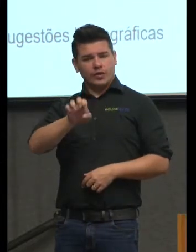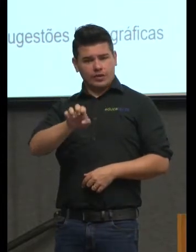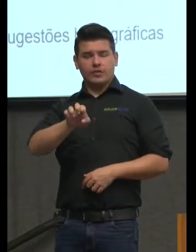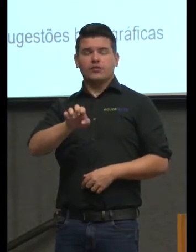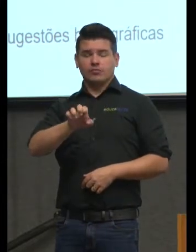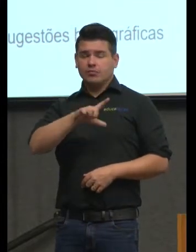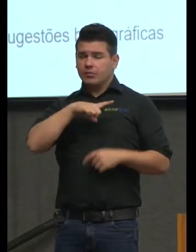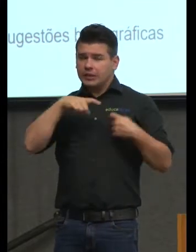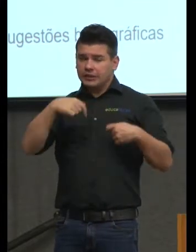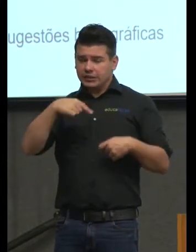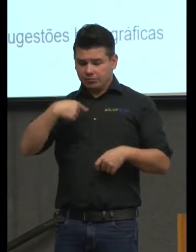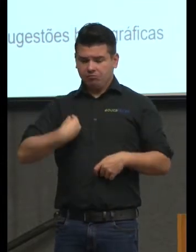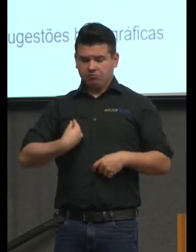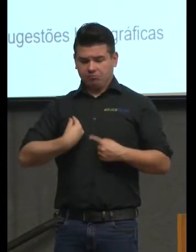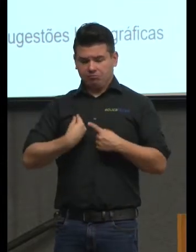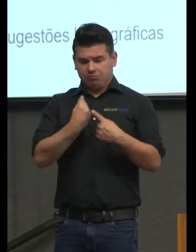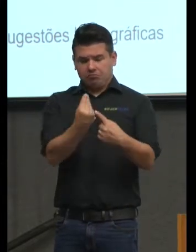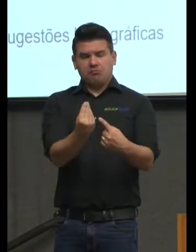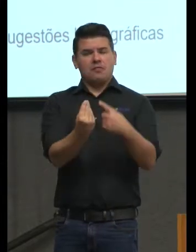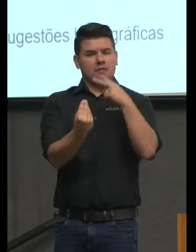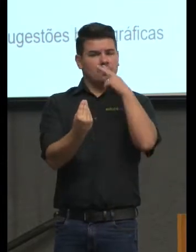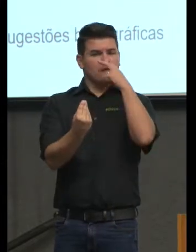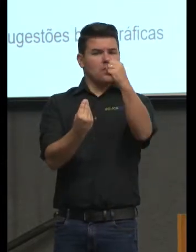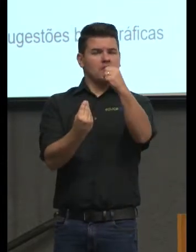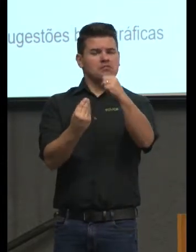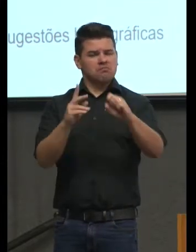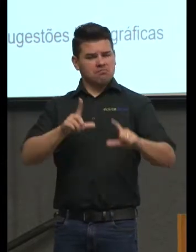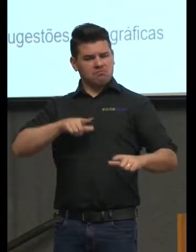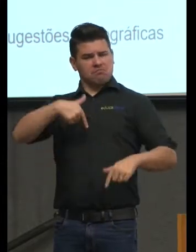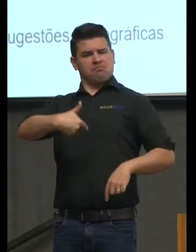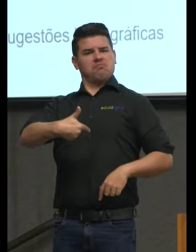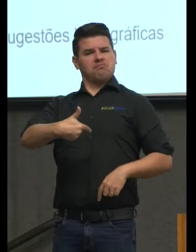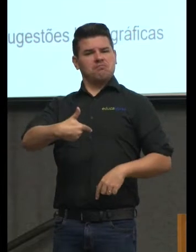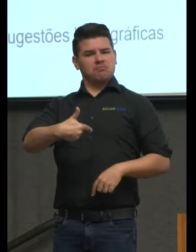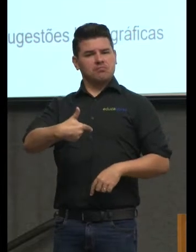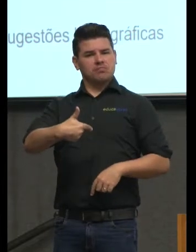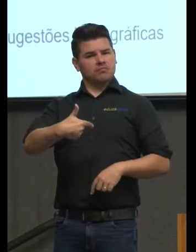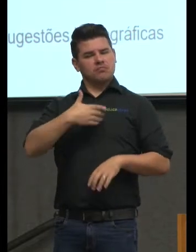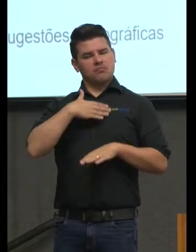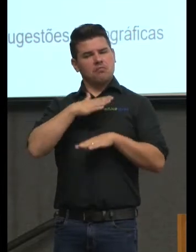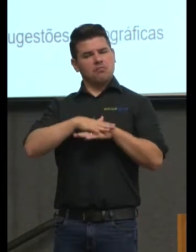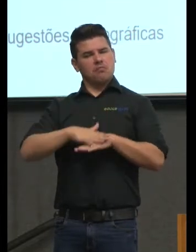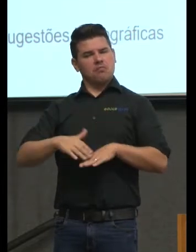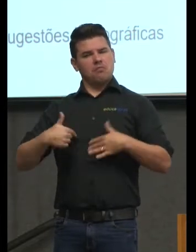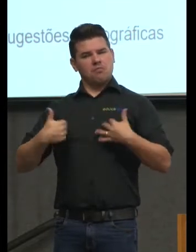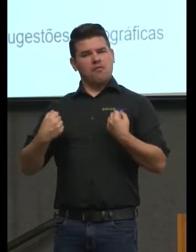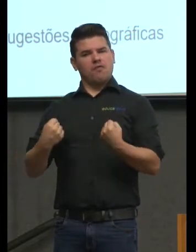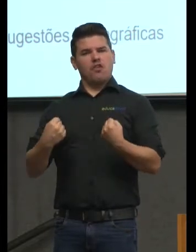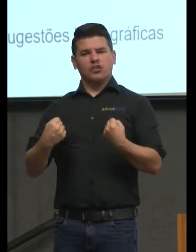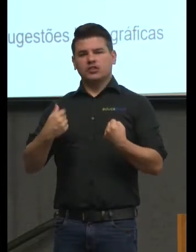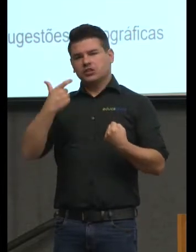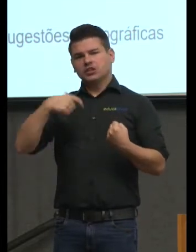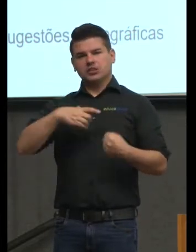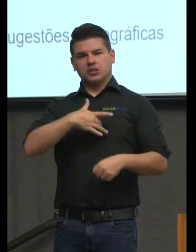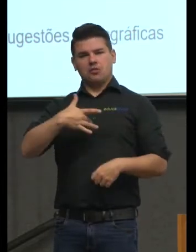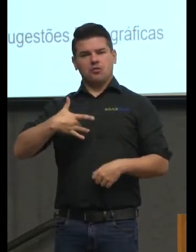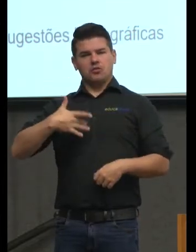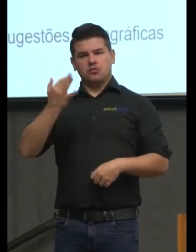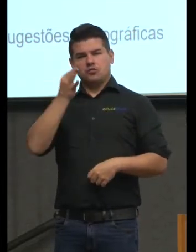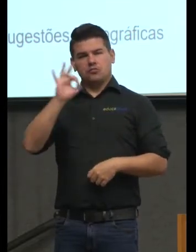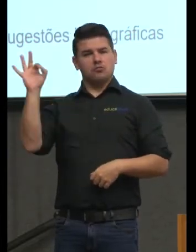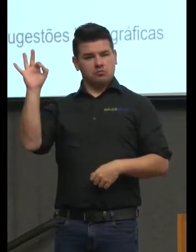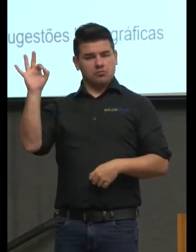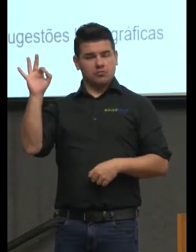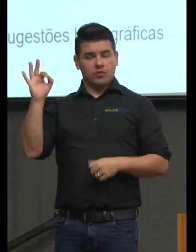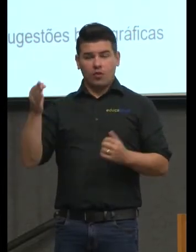no sentido de ter um corpo forte uma saúde boa coisa que nós